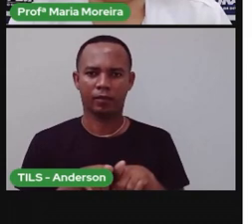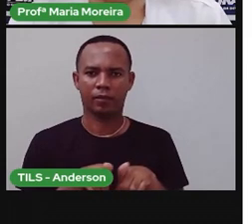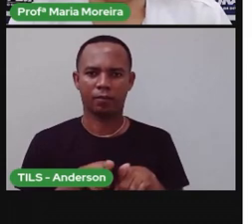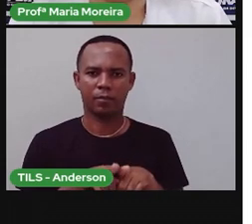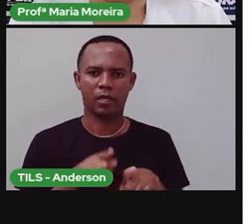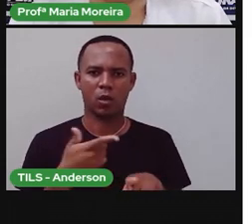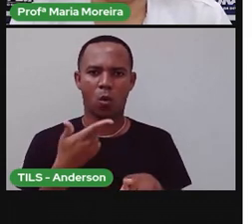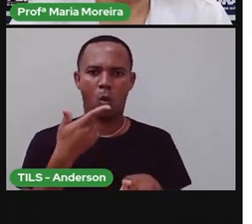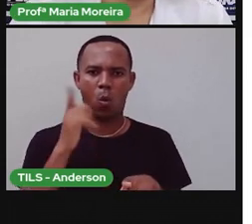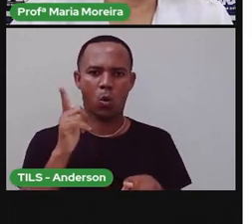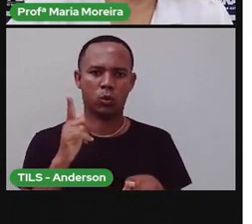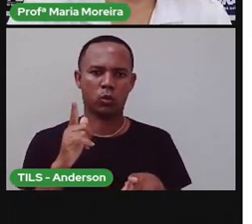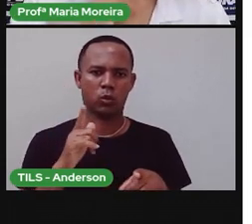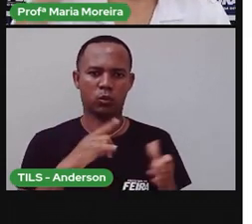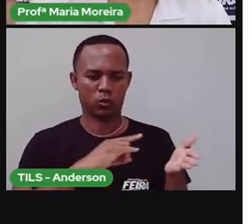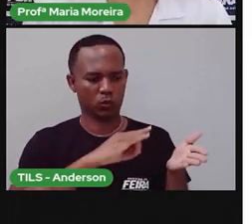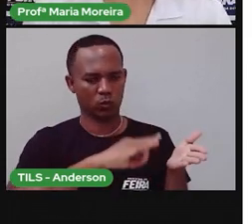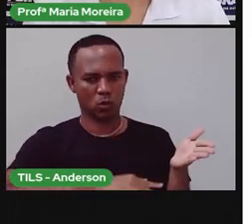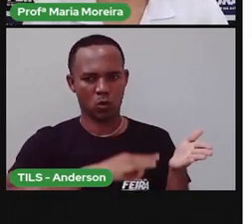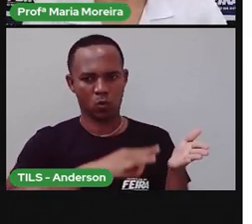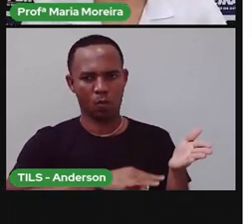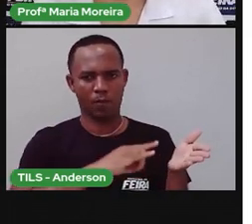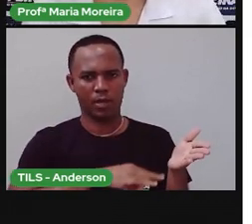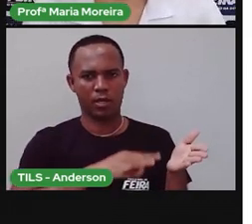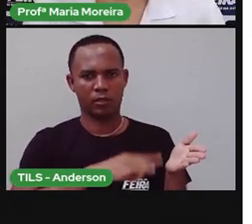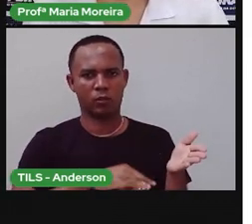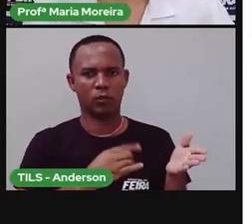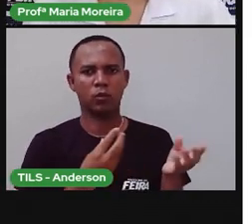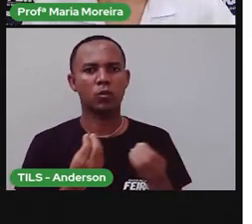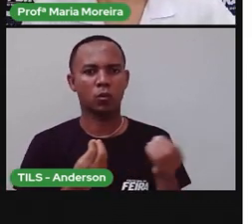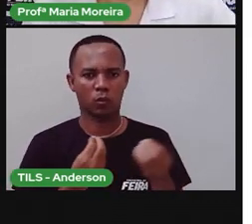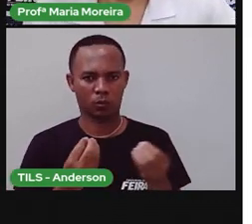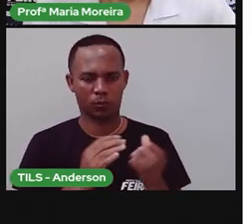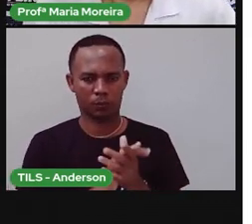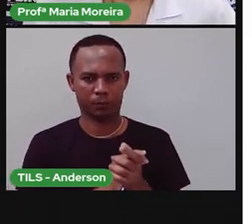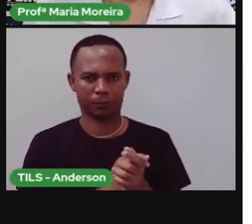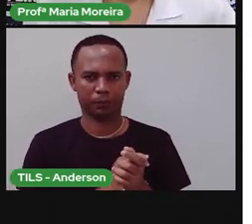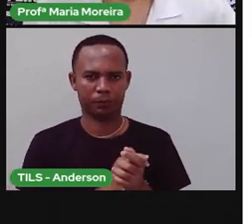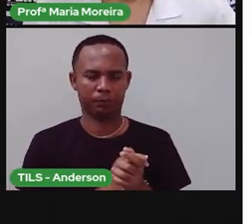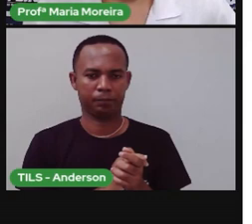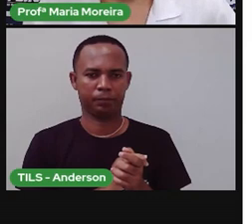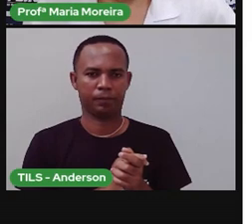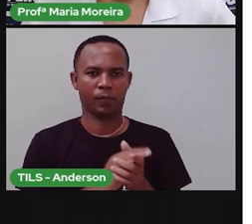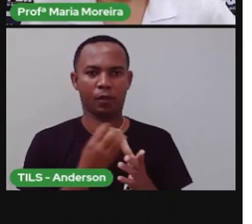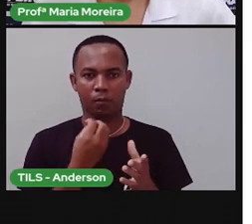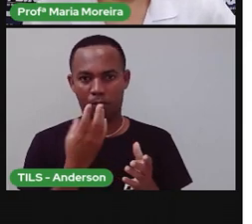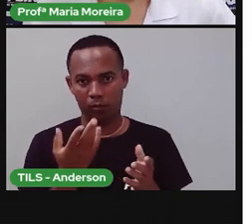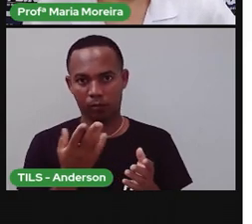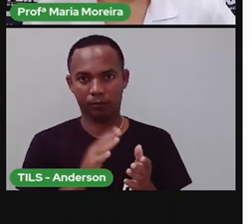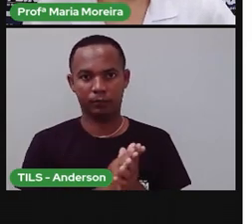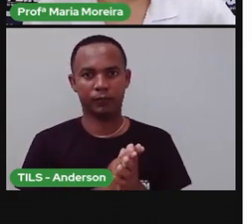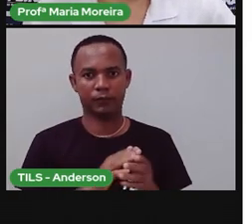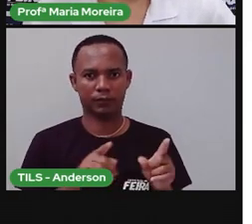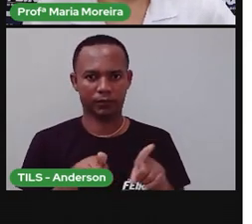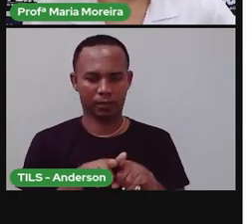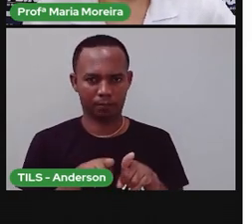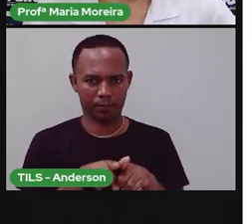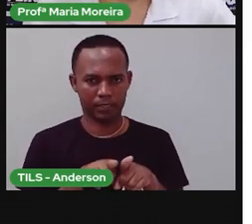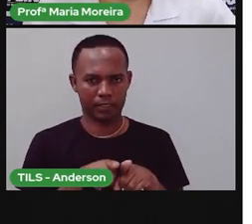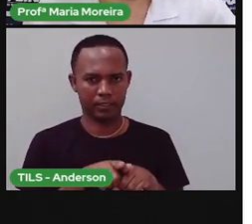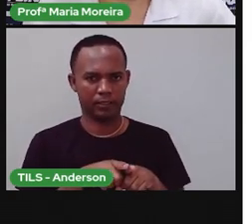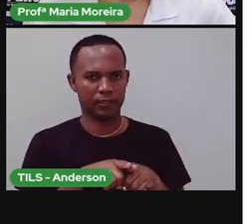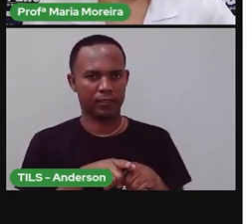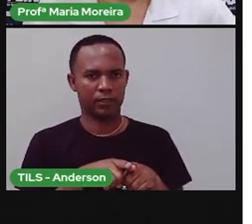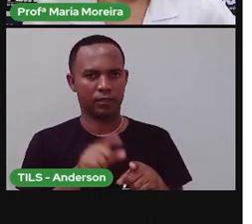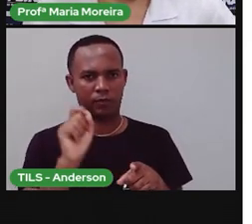do ser humano um dos seres vivos únicos. Bom, no cartório ficam registrados nossos dados.